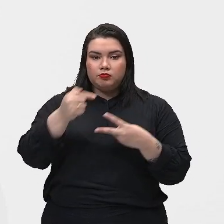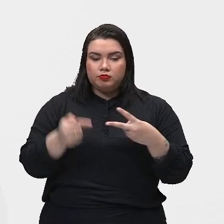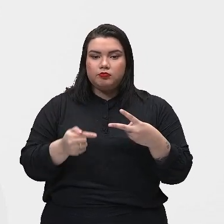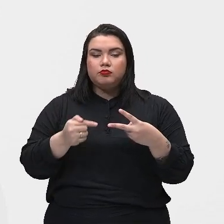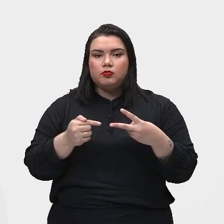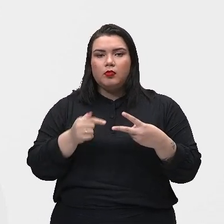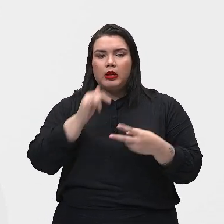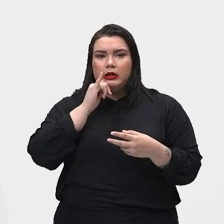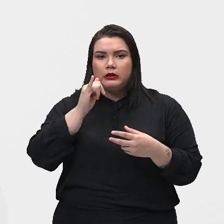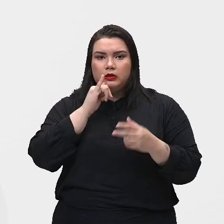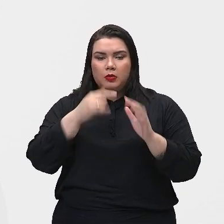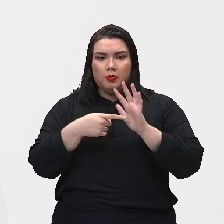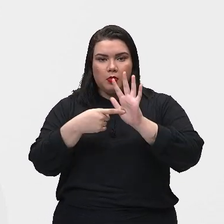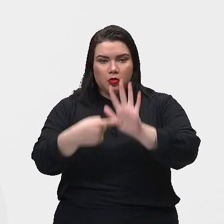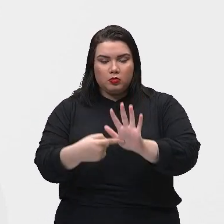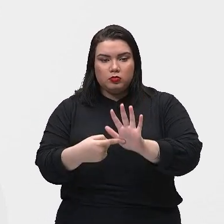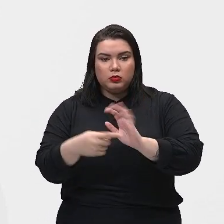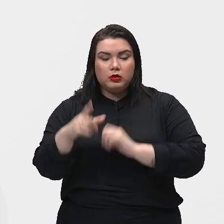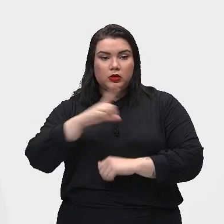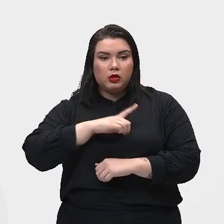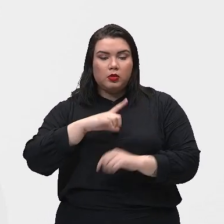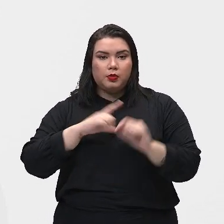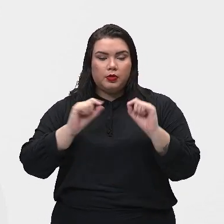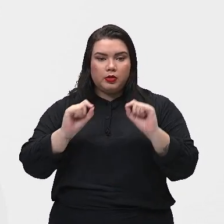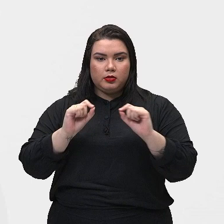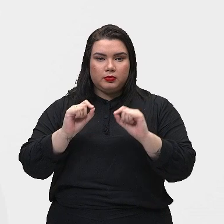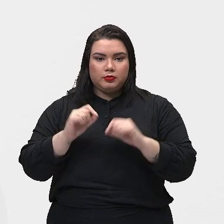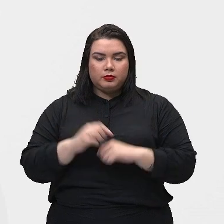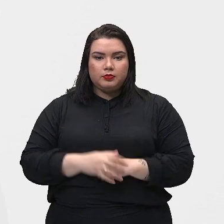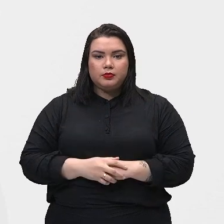exemplos aí de roldana, nós também temos lá